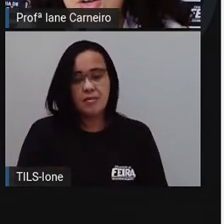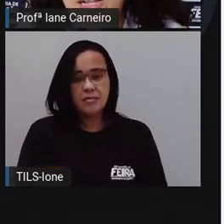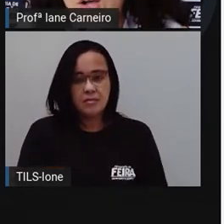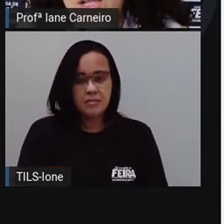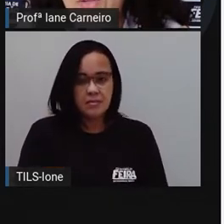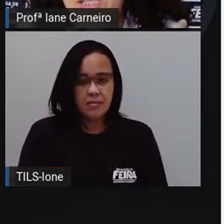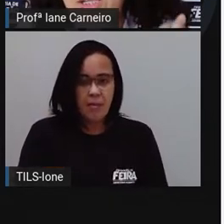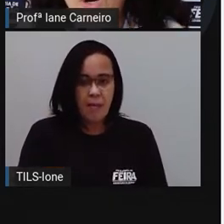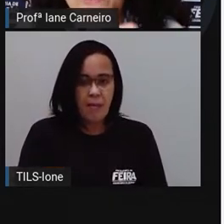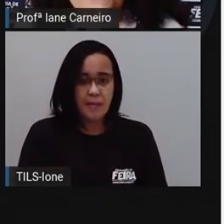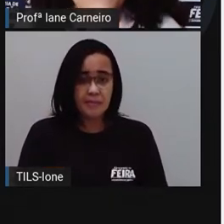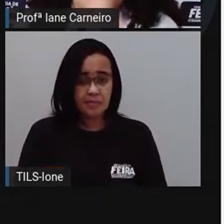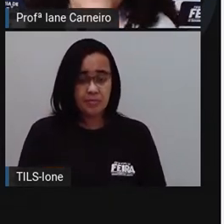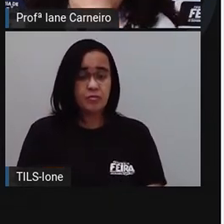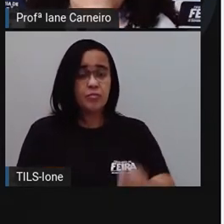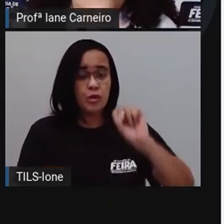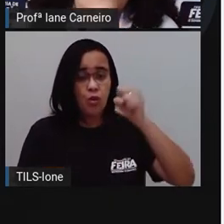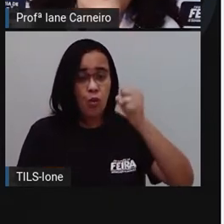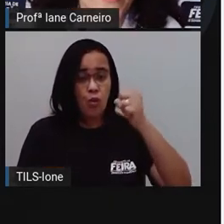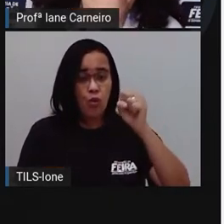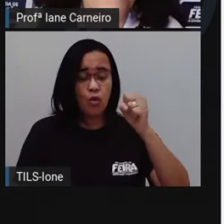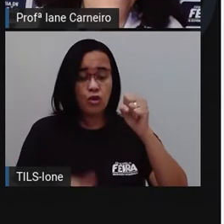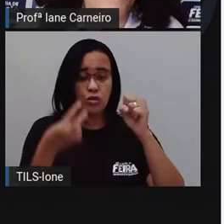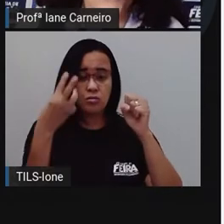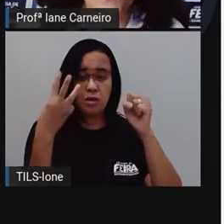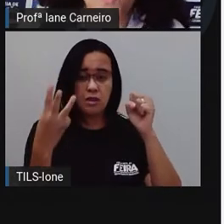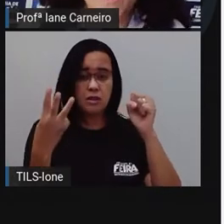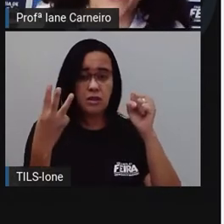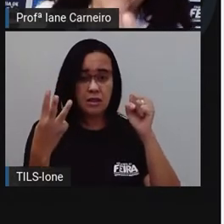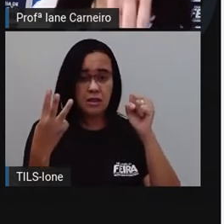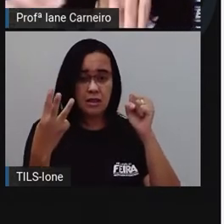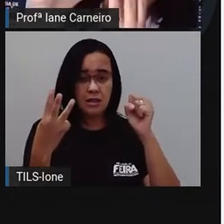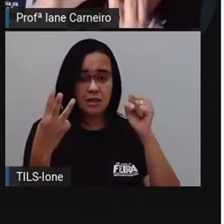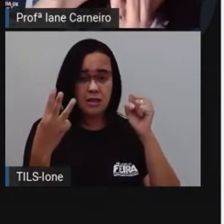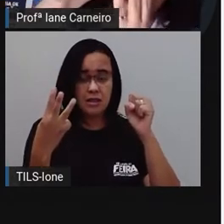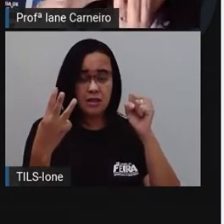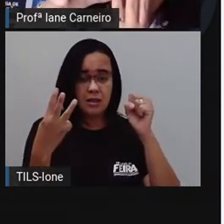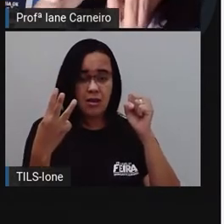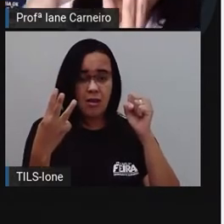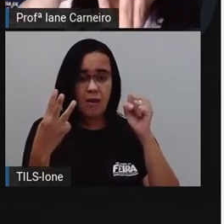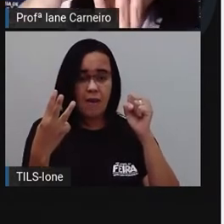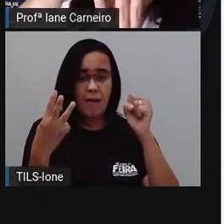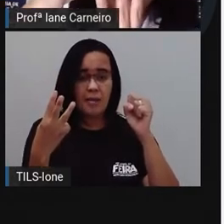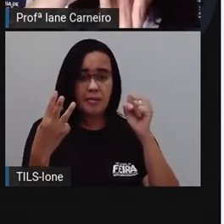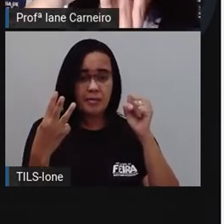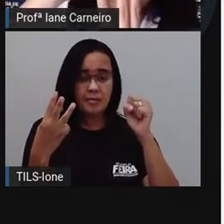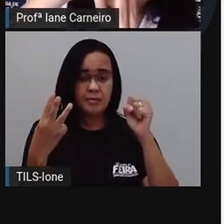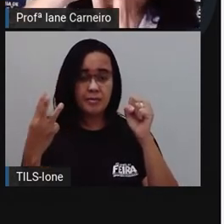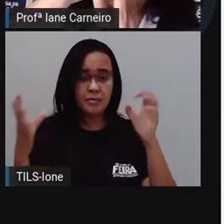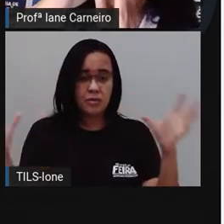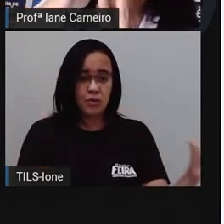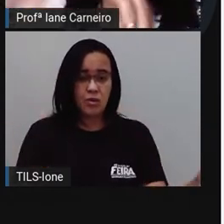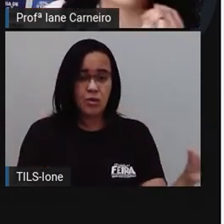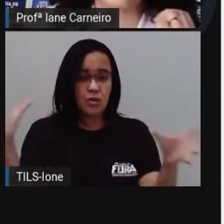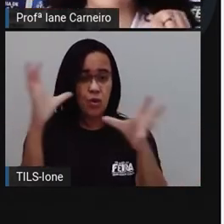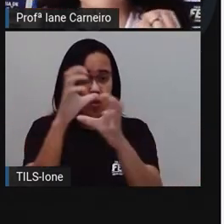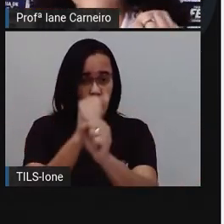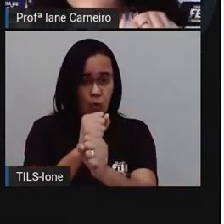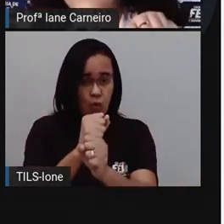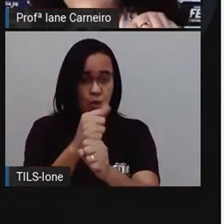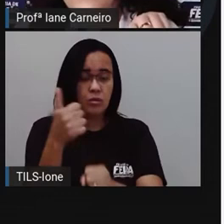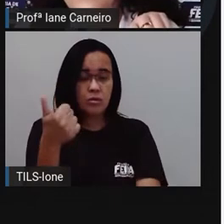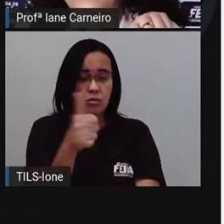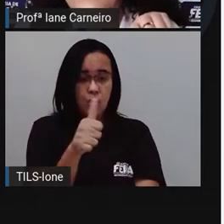Agora eu tenho oito mais três. Quanto é? Oito. Nove, dez, onze.